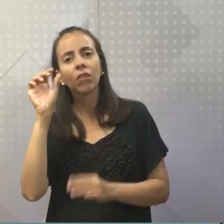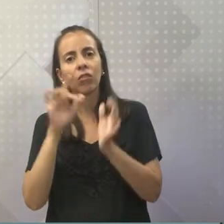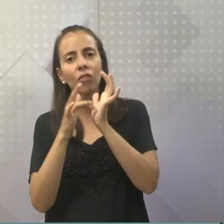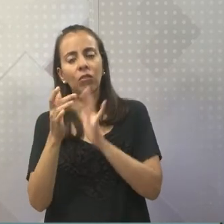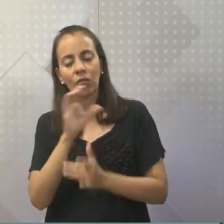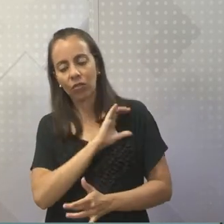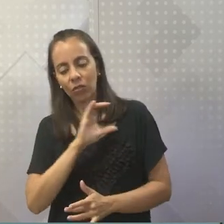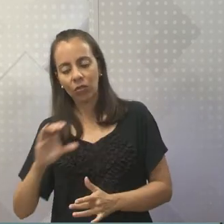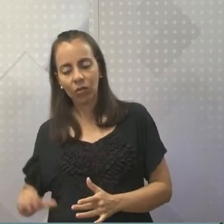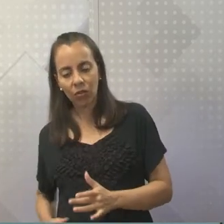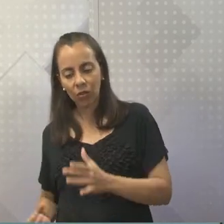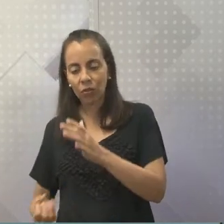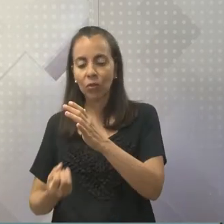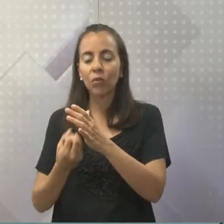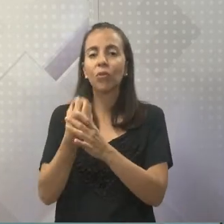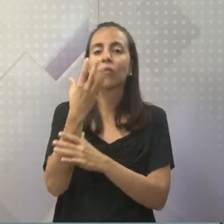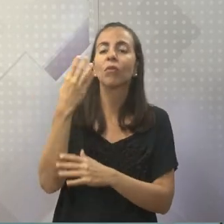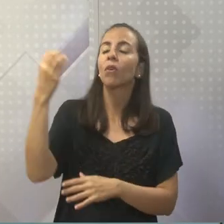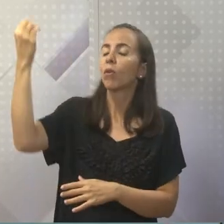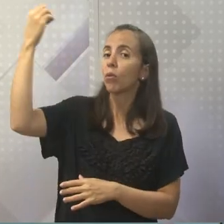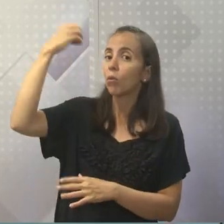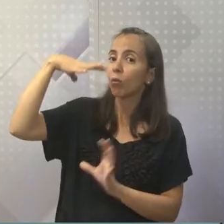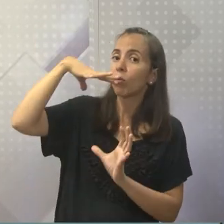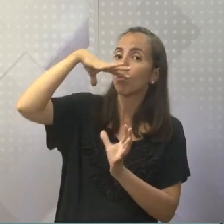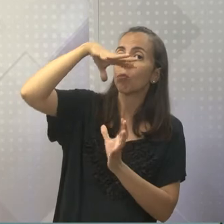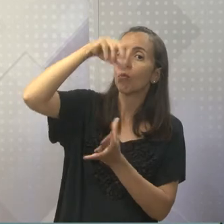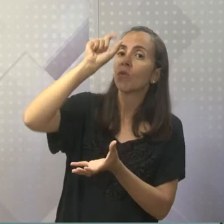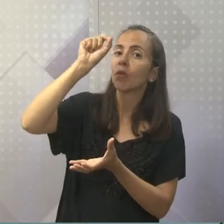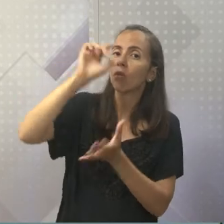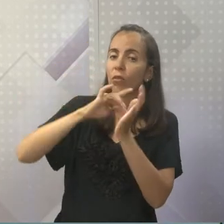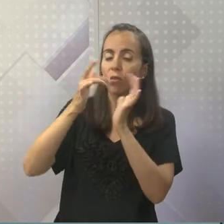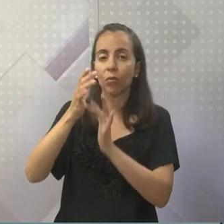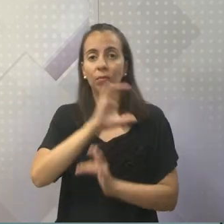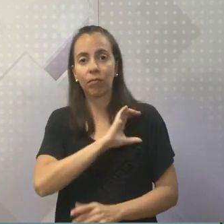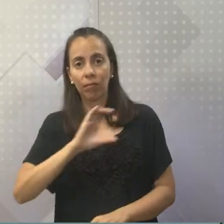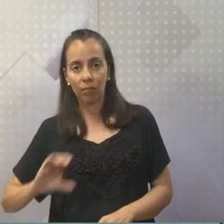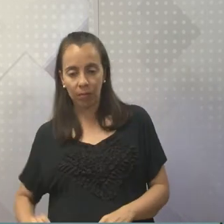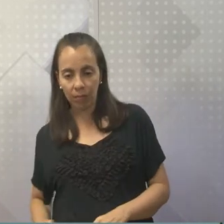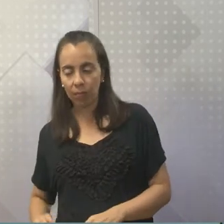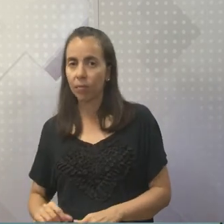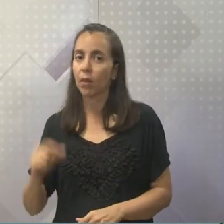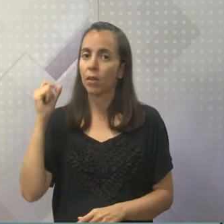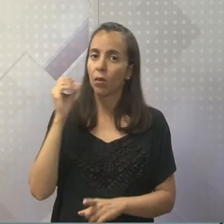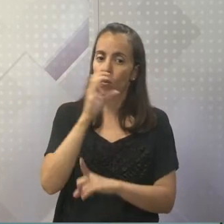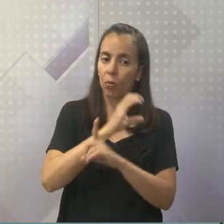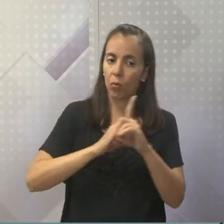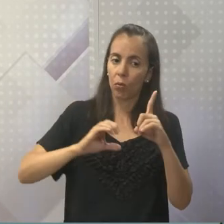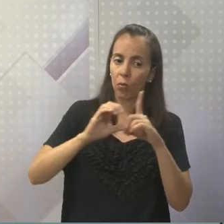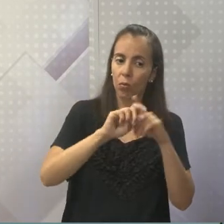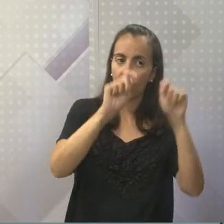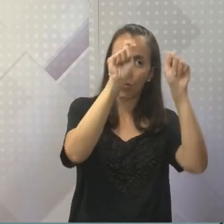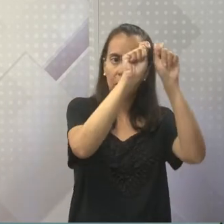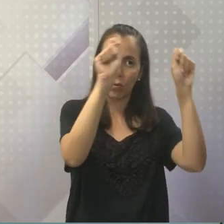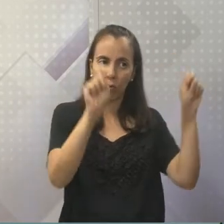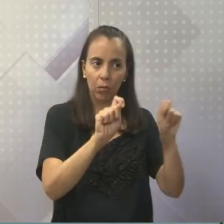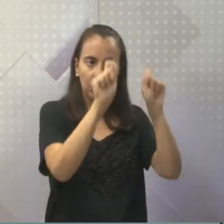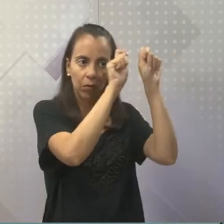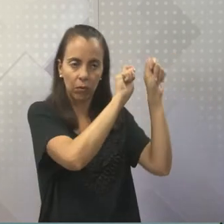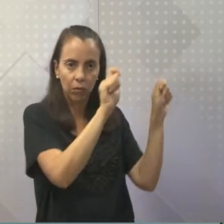do mundo. Então, ele foi substituindo o culto a Odin e a Thor